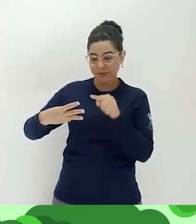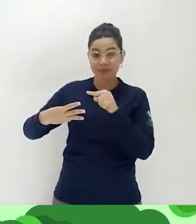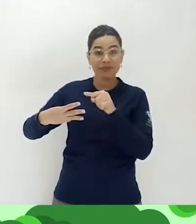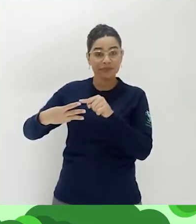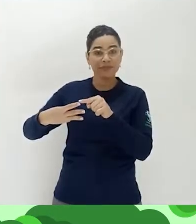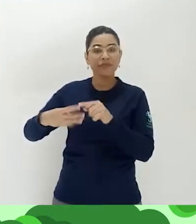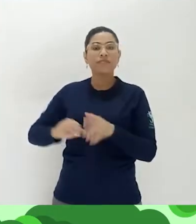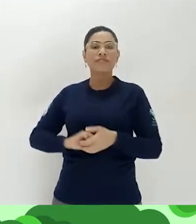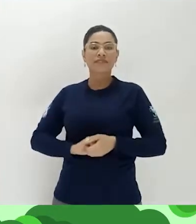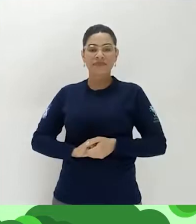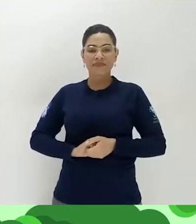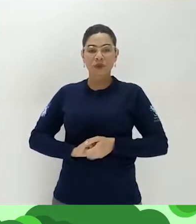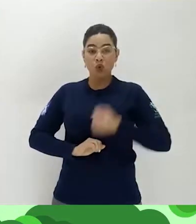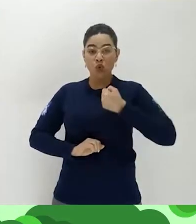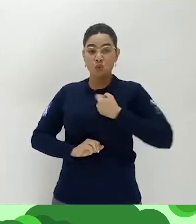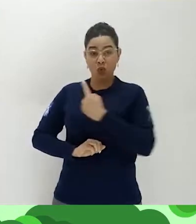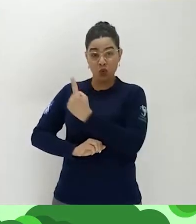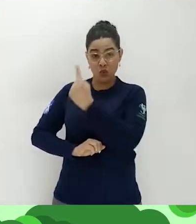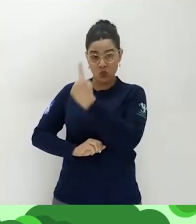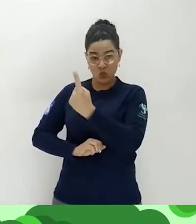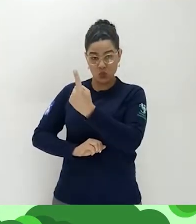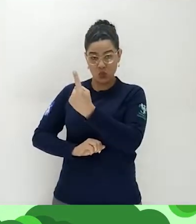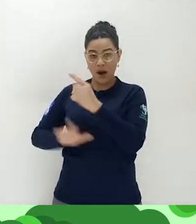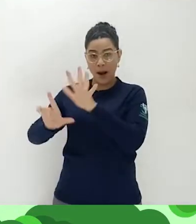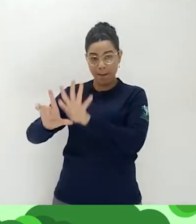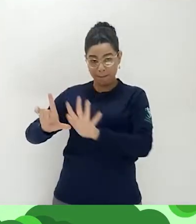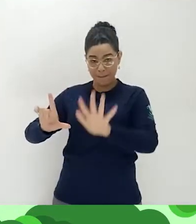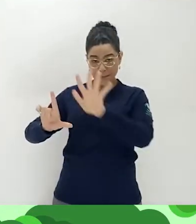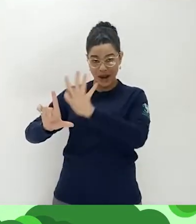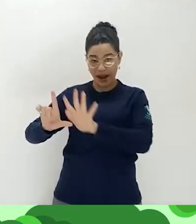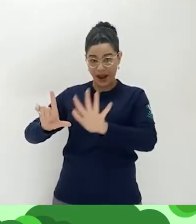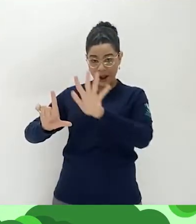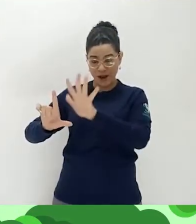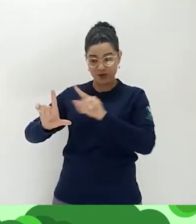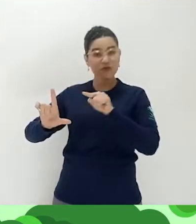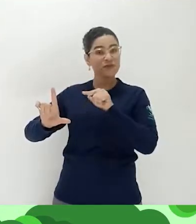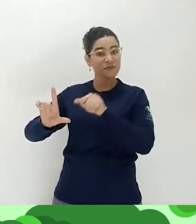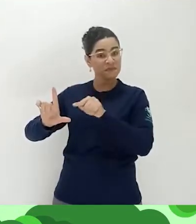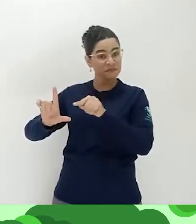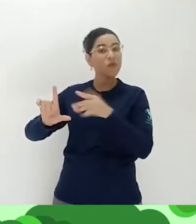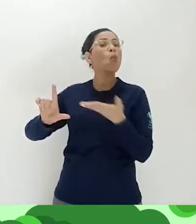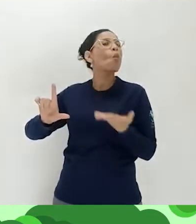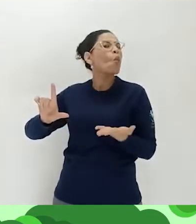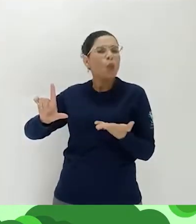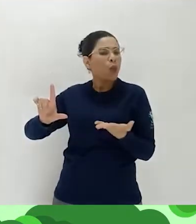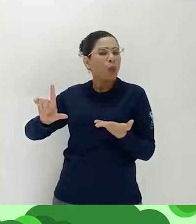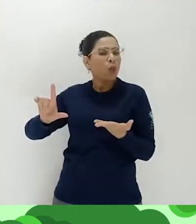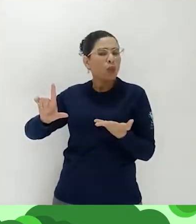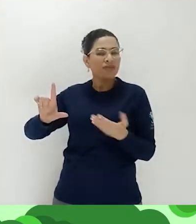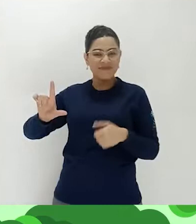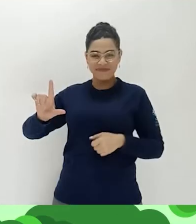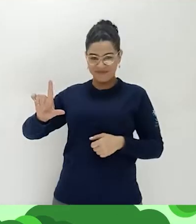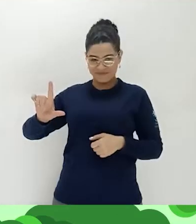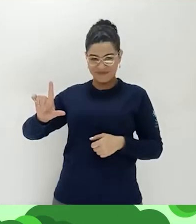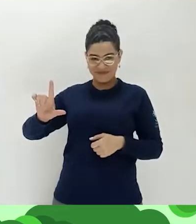palavras o número, na parte de cima, que é o número 1. E embaixo tem a imagem de um animal. Que animal é esse?